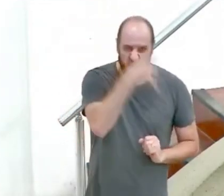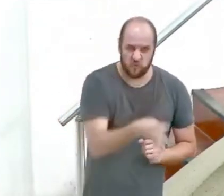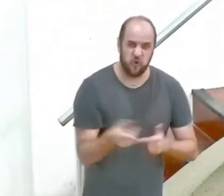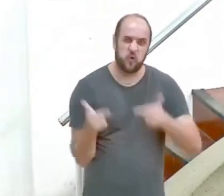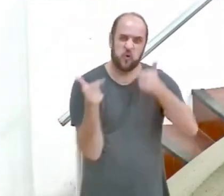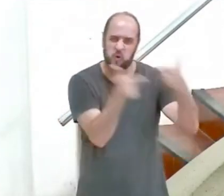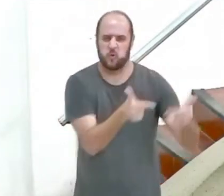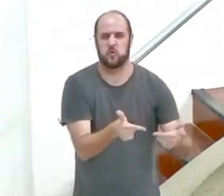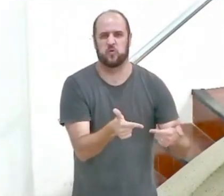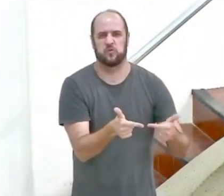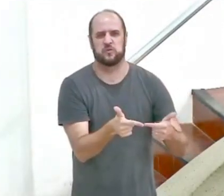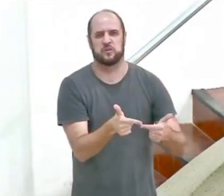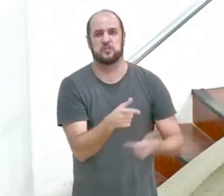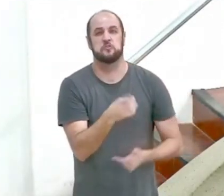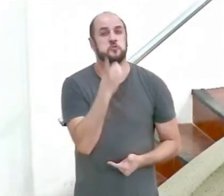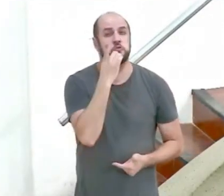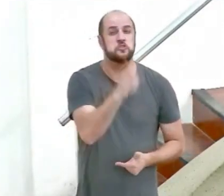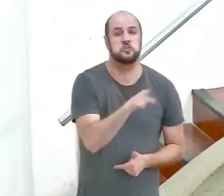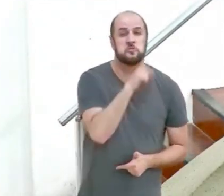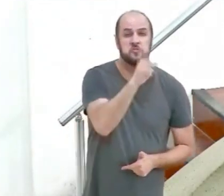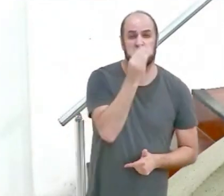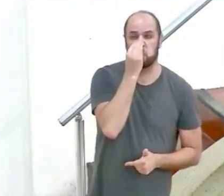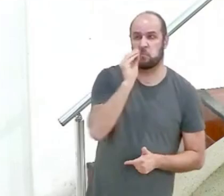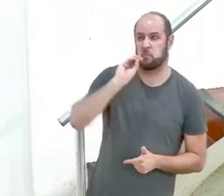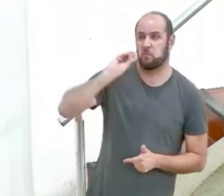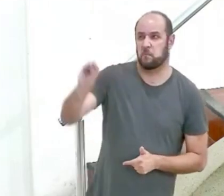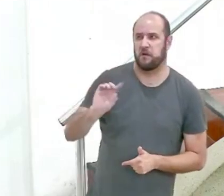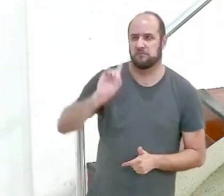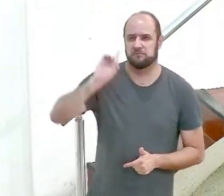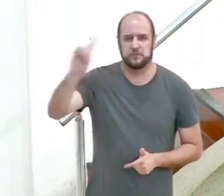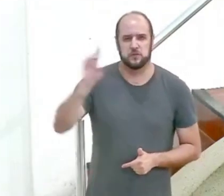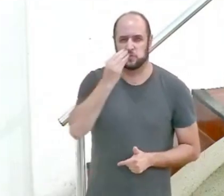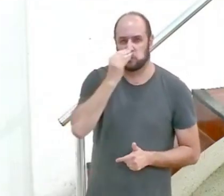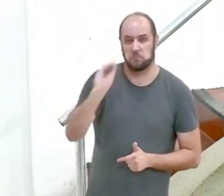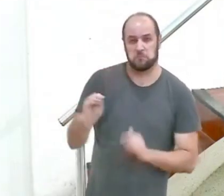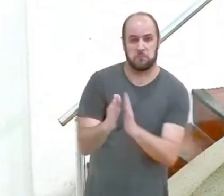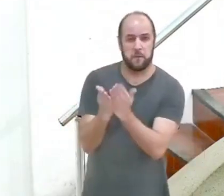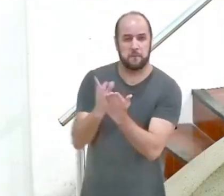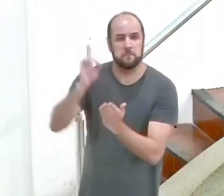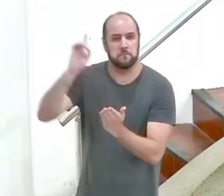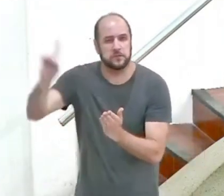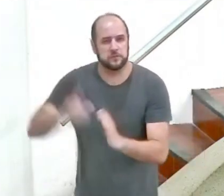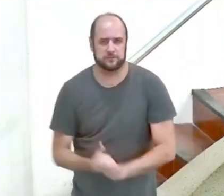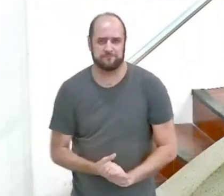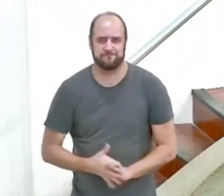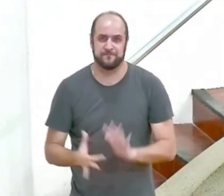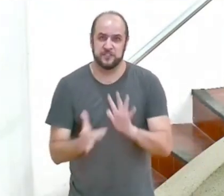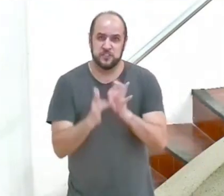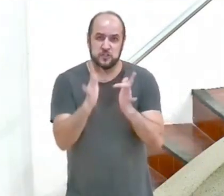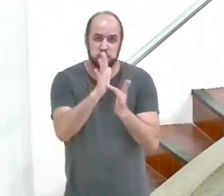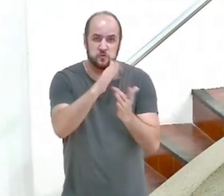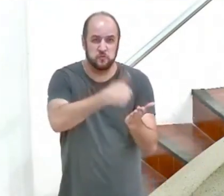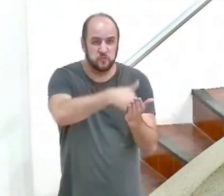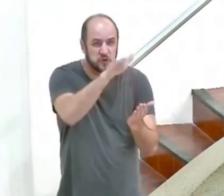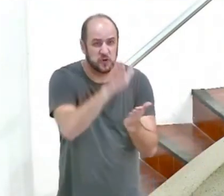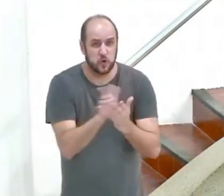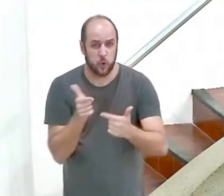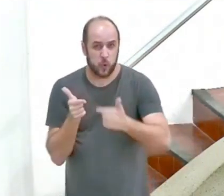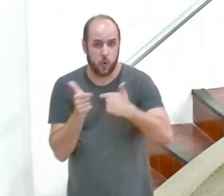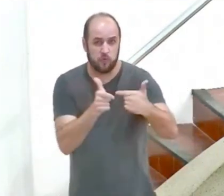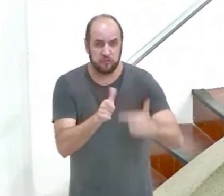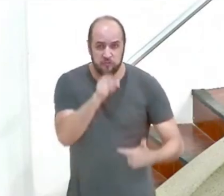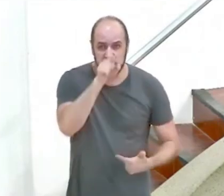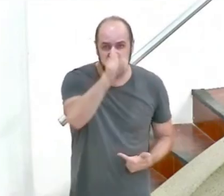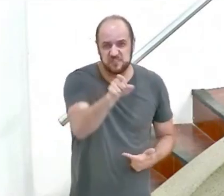ao rejeitar a sua palavra Jesus é vingador contra você se você